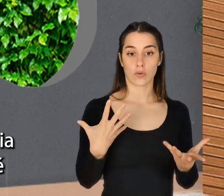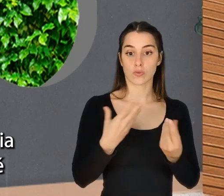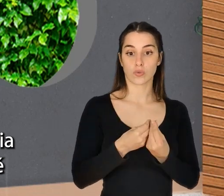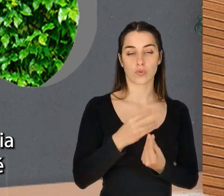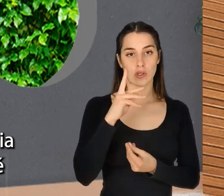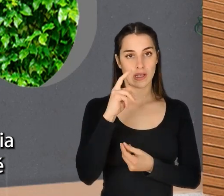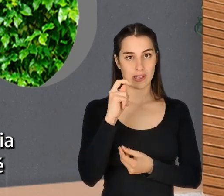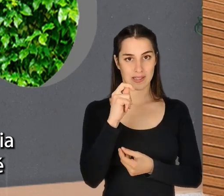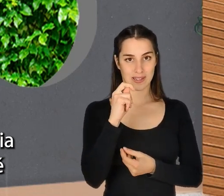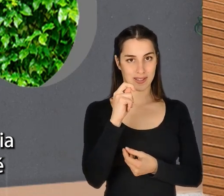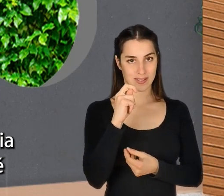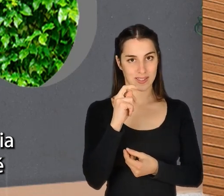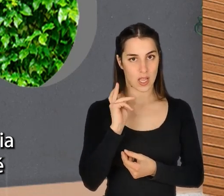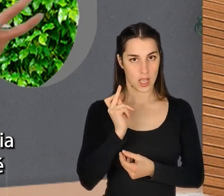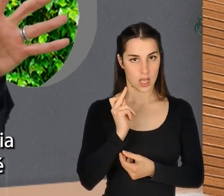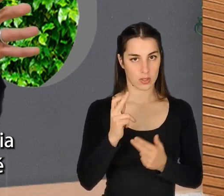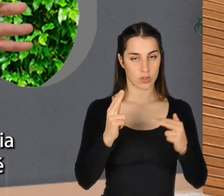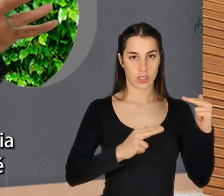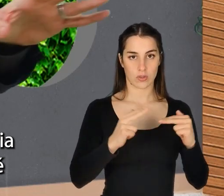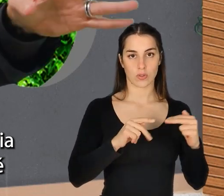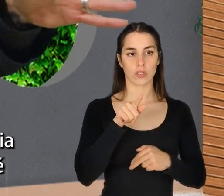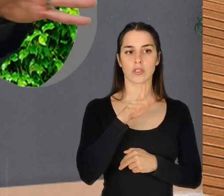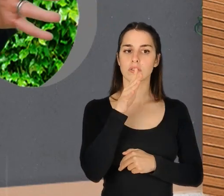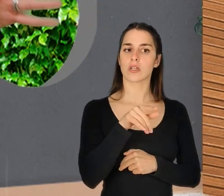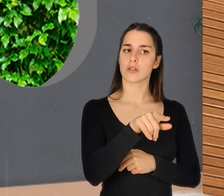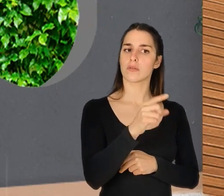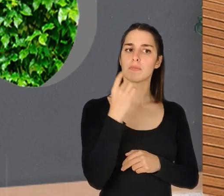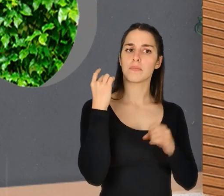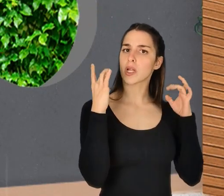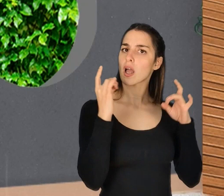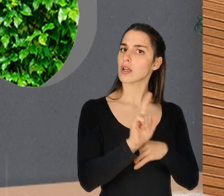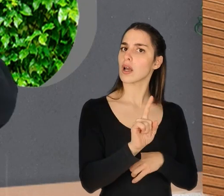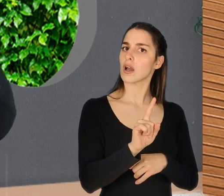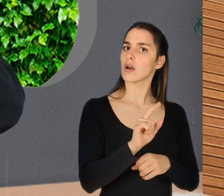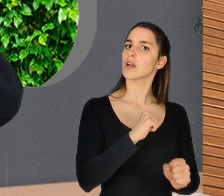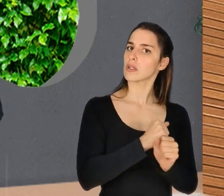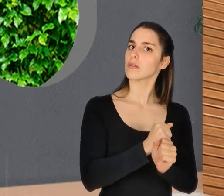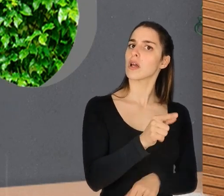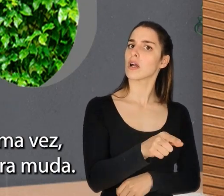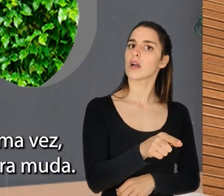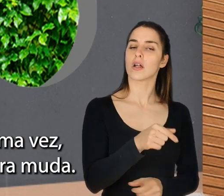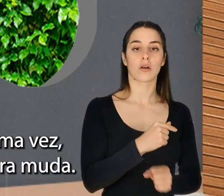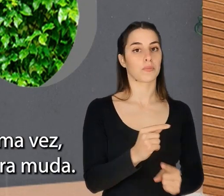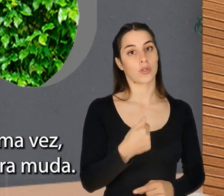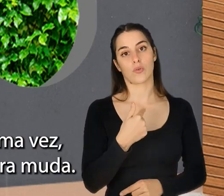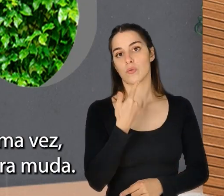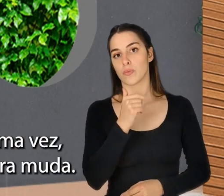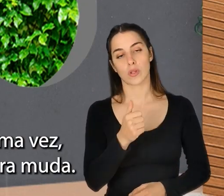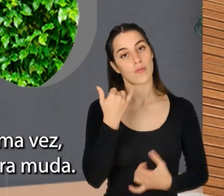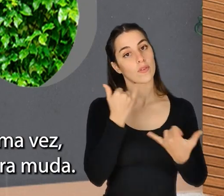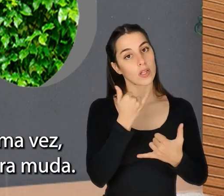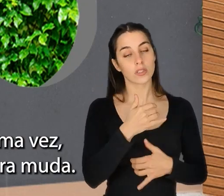13 anos na indústria e ele dizia, não, não, isto aqui não é para brincar, isto é para trabalhar, não é? Portanto, há muito essa,